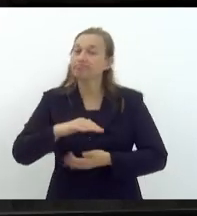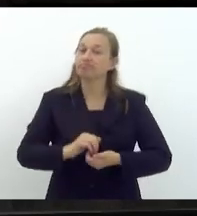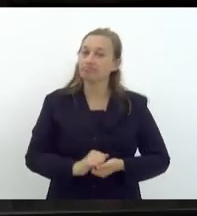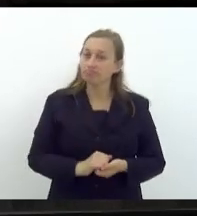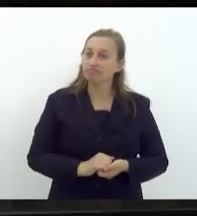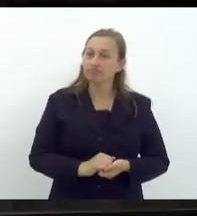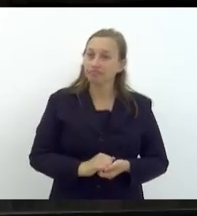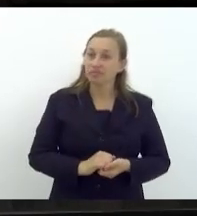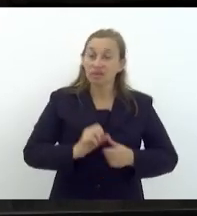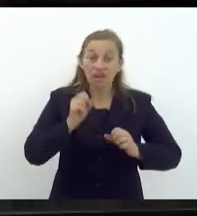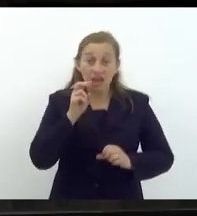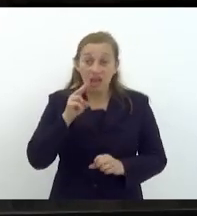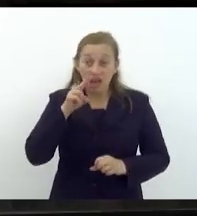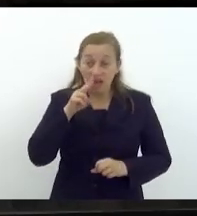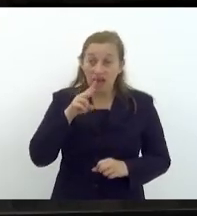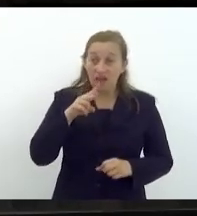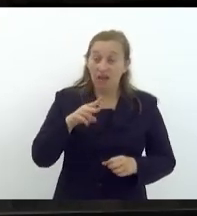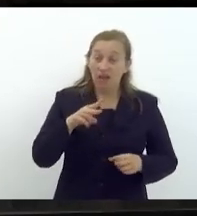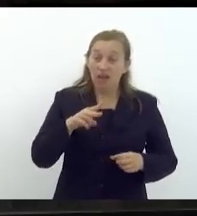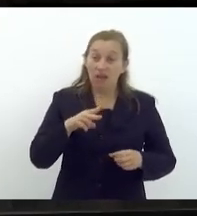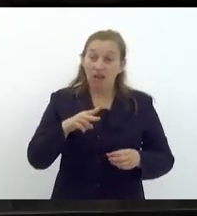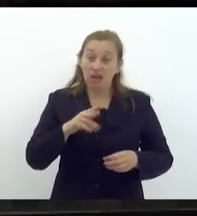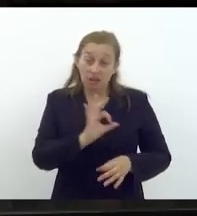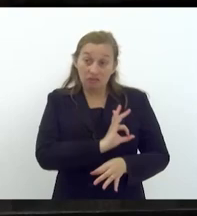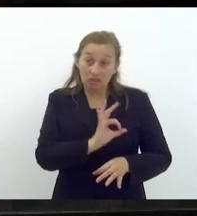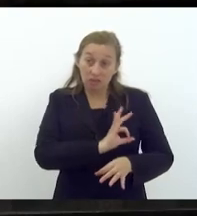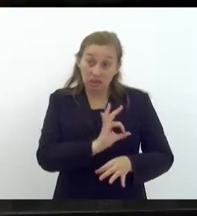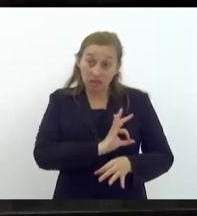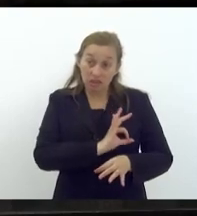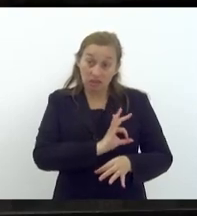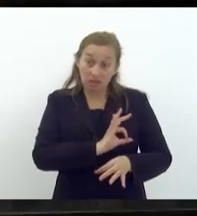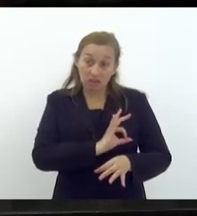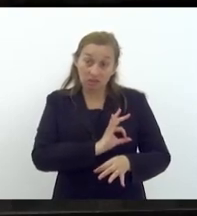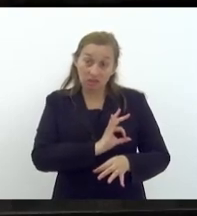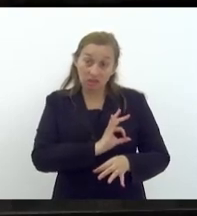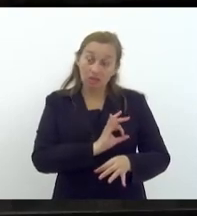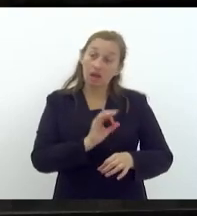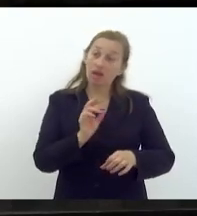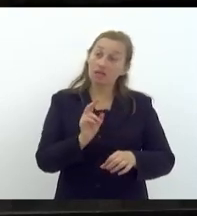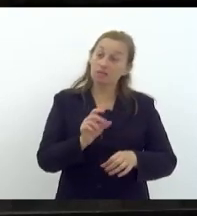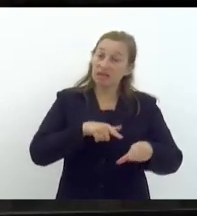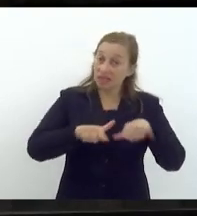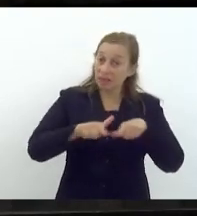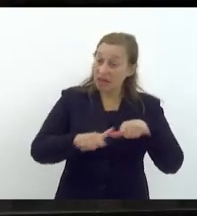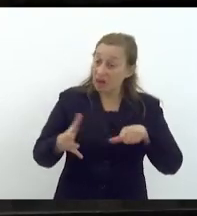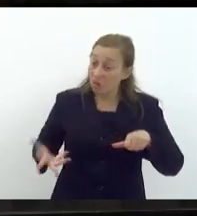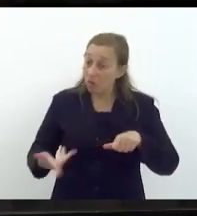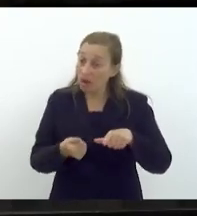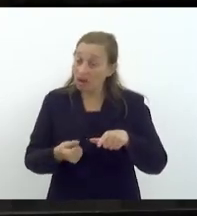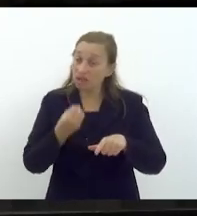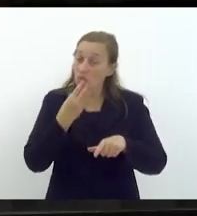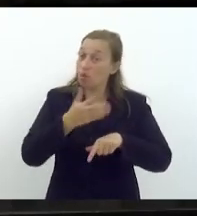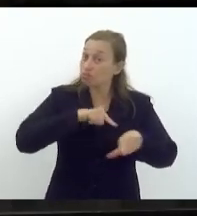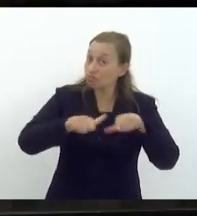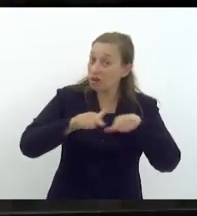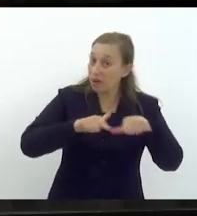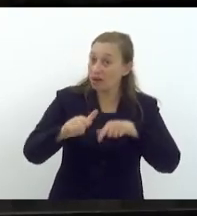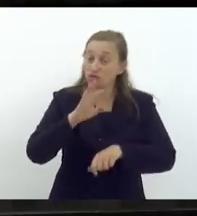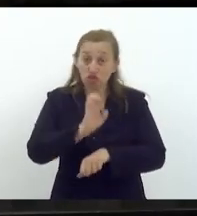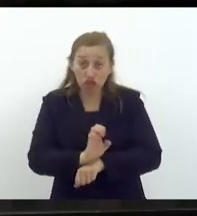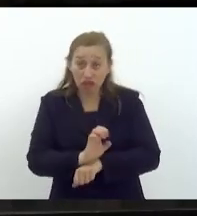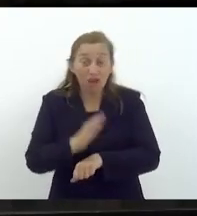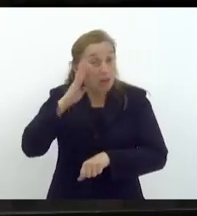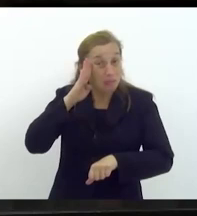As forças de segurança para trabalhar da forma adequada para exercer um bom trabalho no nosso estado,